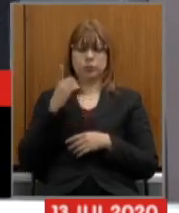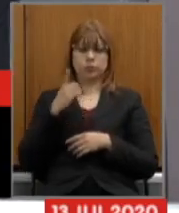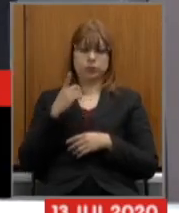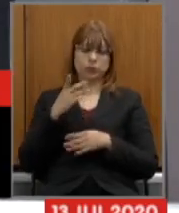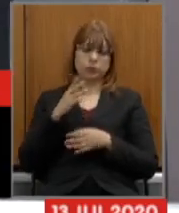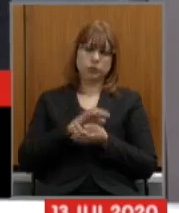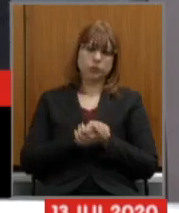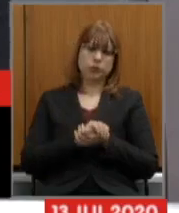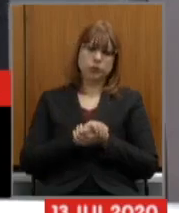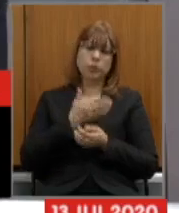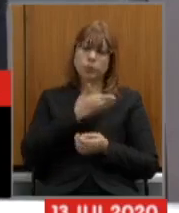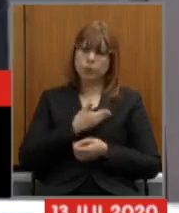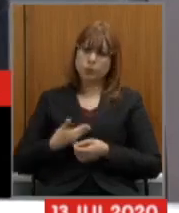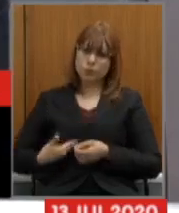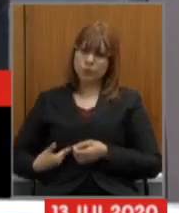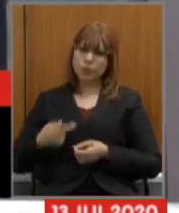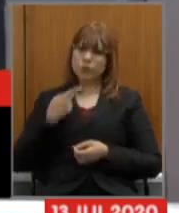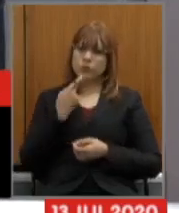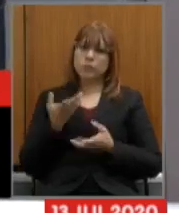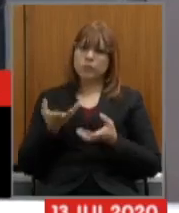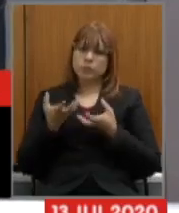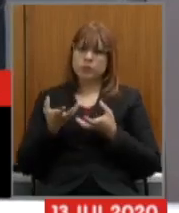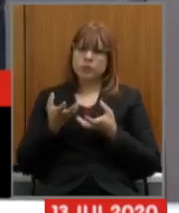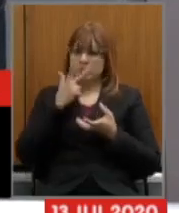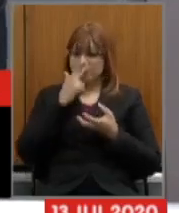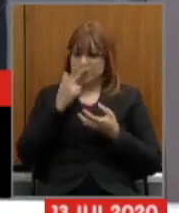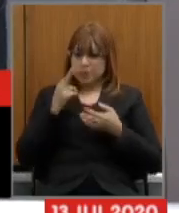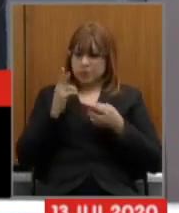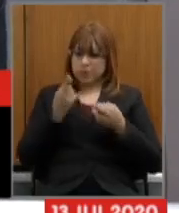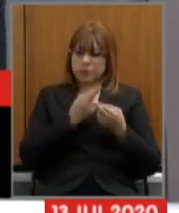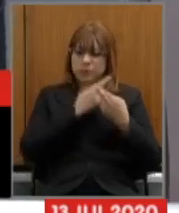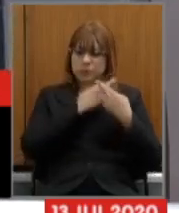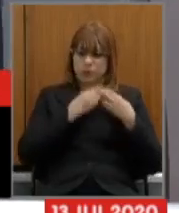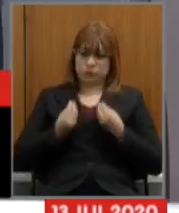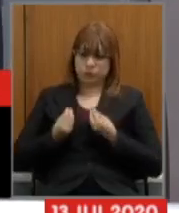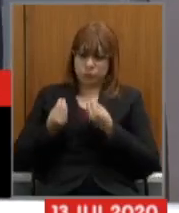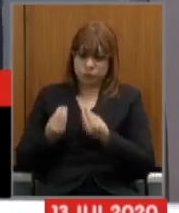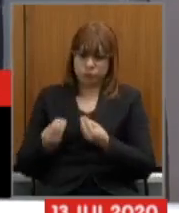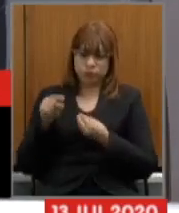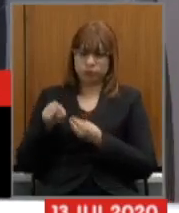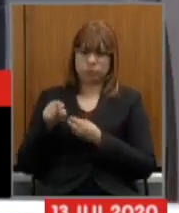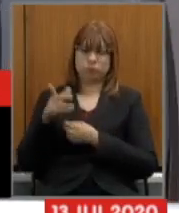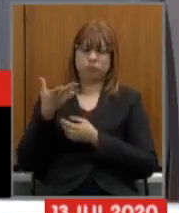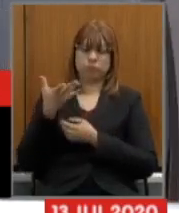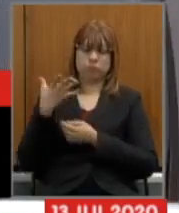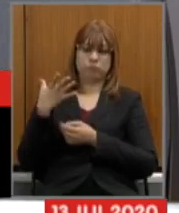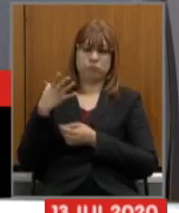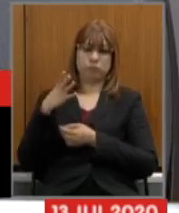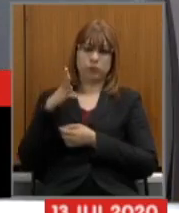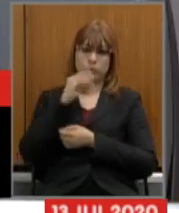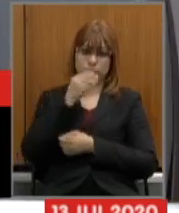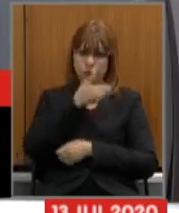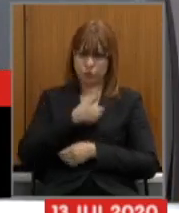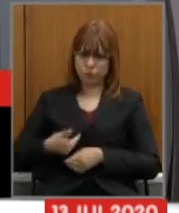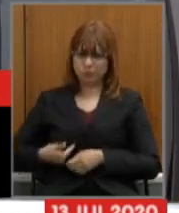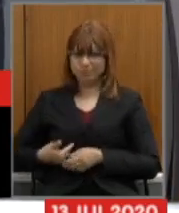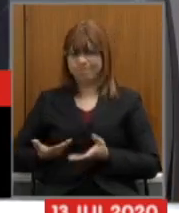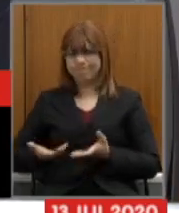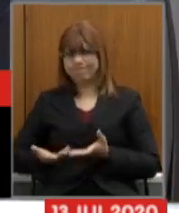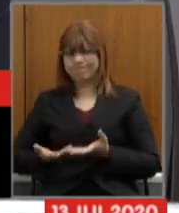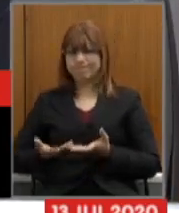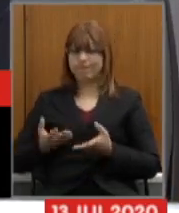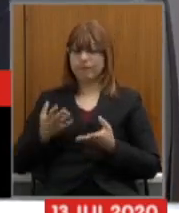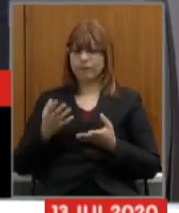estaria eventualmente querendo colocar a carga no servidor para o ajuste fiscal do nosso estado deputado com a